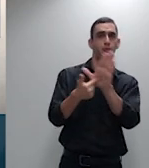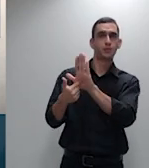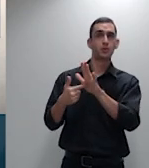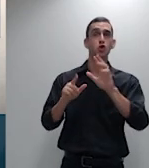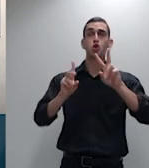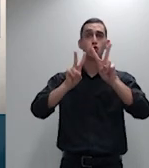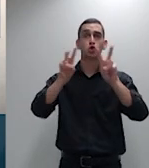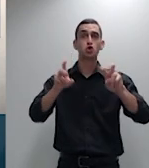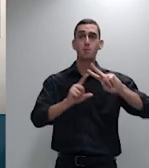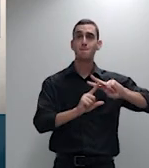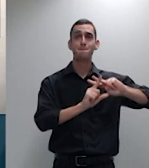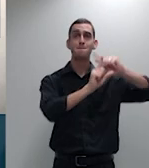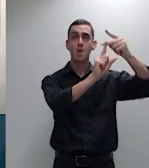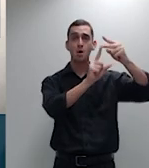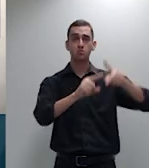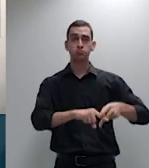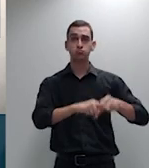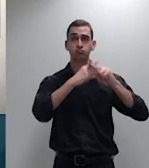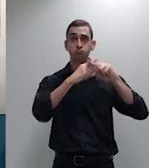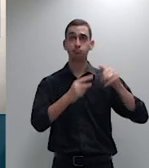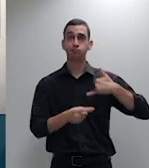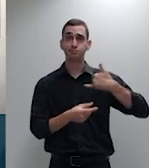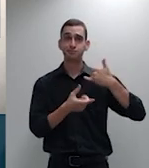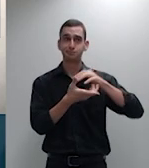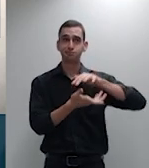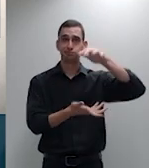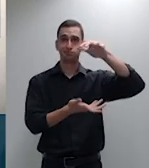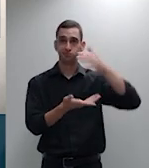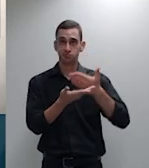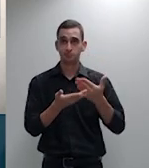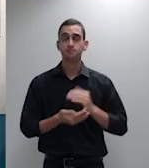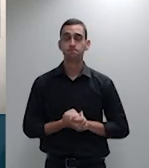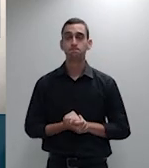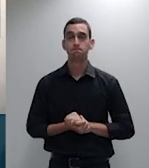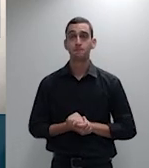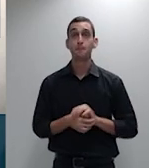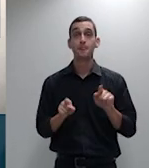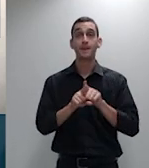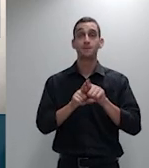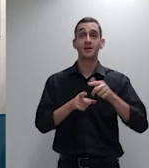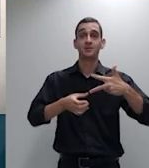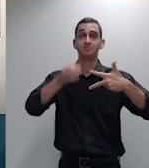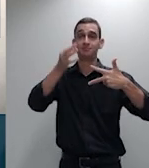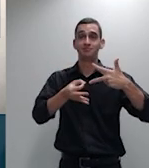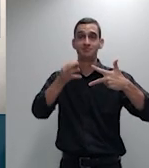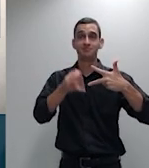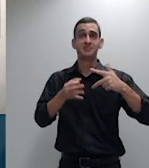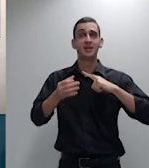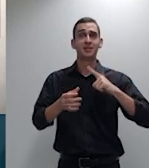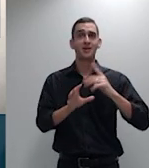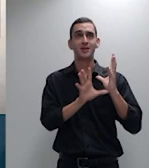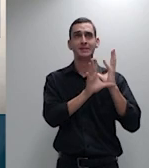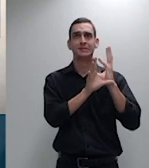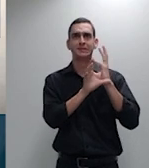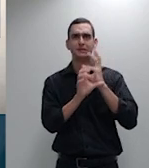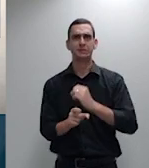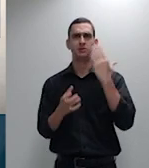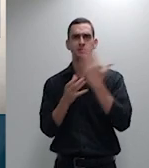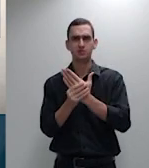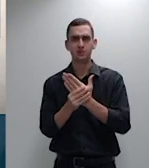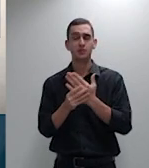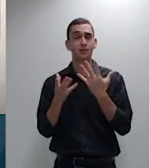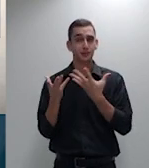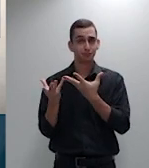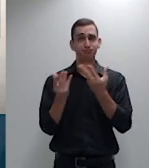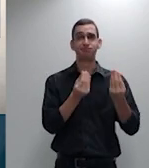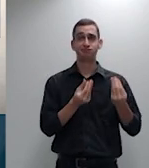problema do congestionamento do Poder Judiciário o Ministério Público do Estado de São Paulo suscitou a possibilidade de